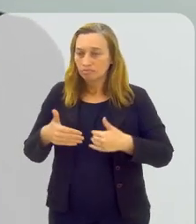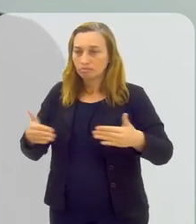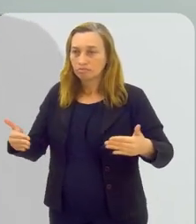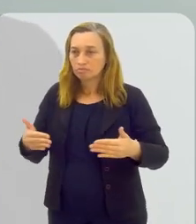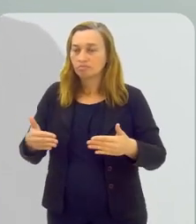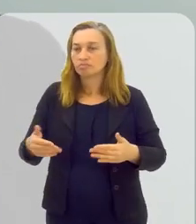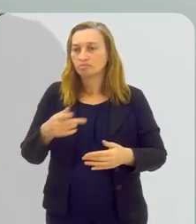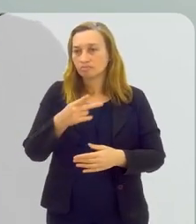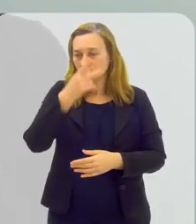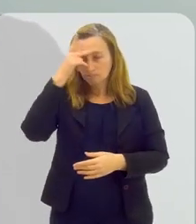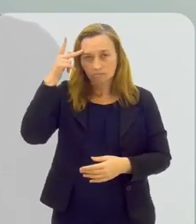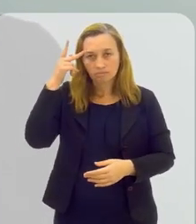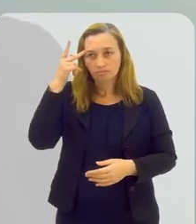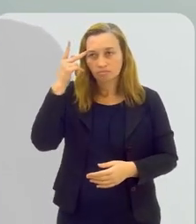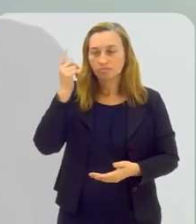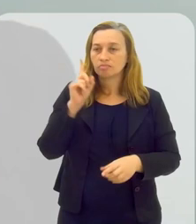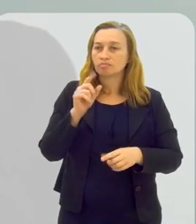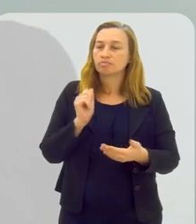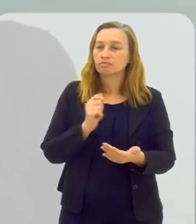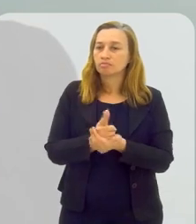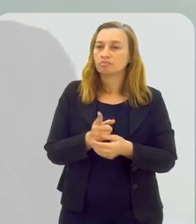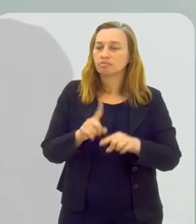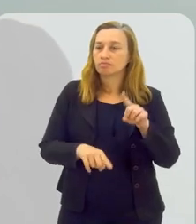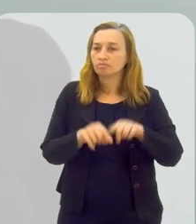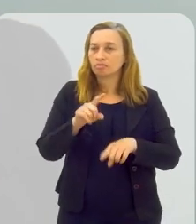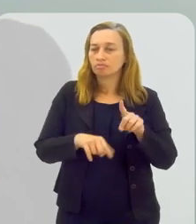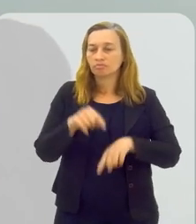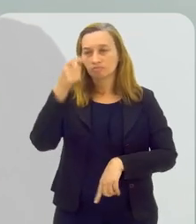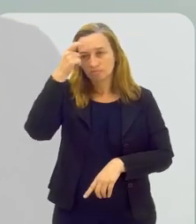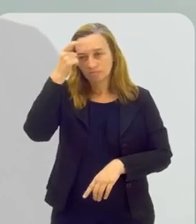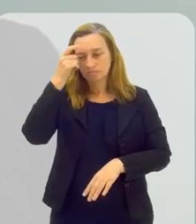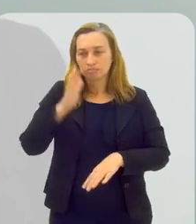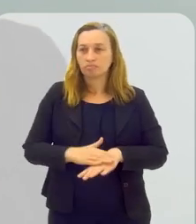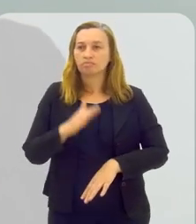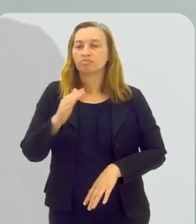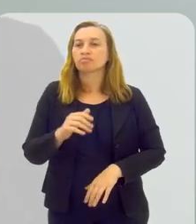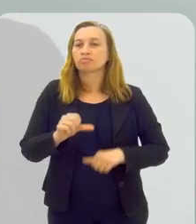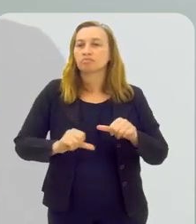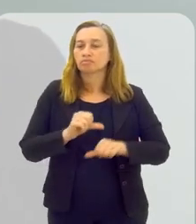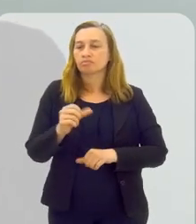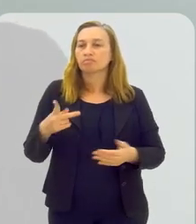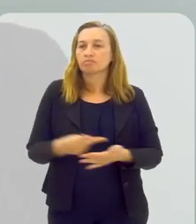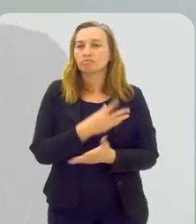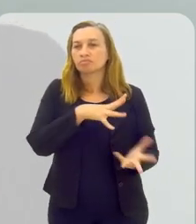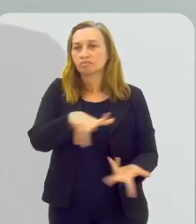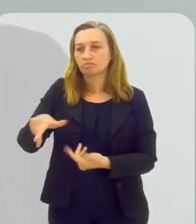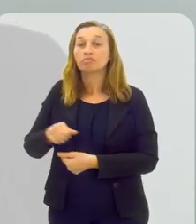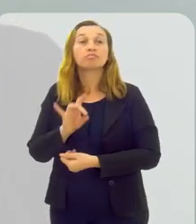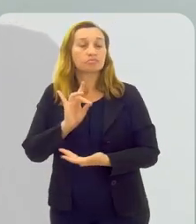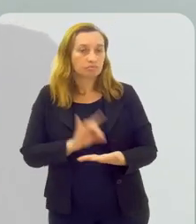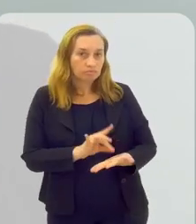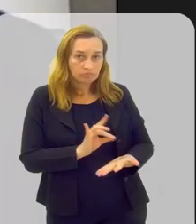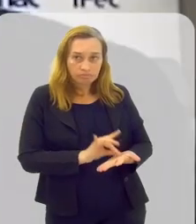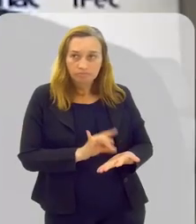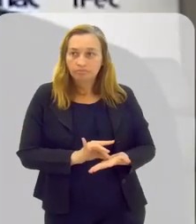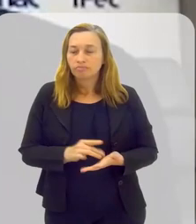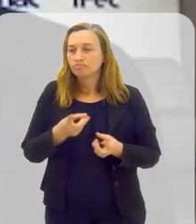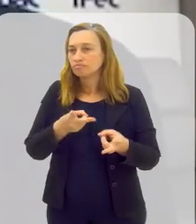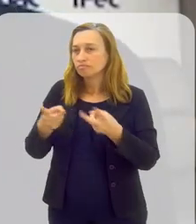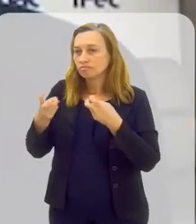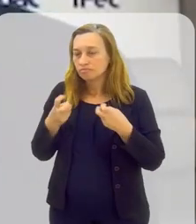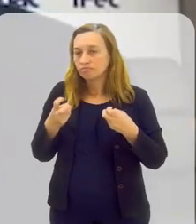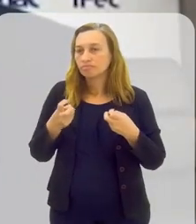abre para esse consumidor mais consciente e muito mais engajado na mudança que precisa acontecer no mundo. É verdade.